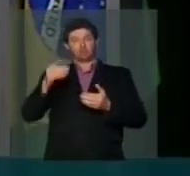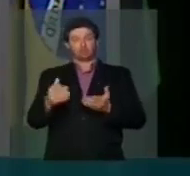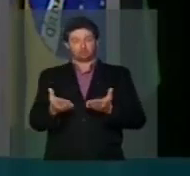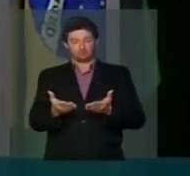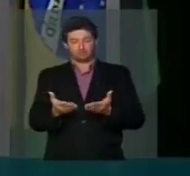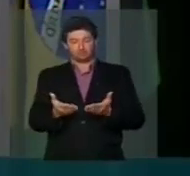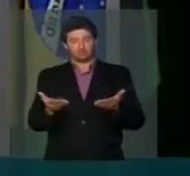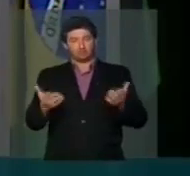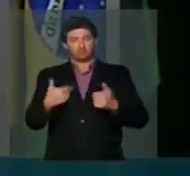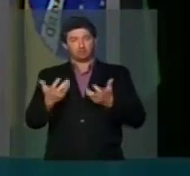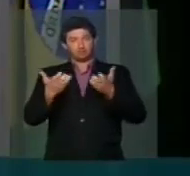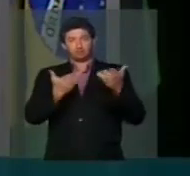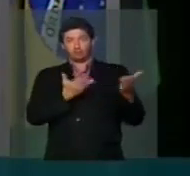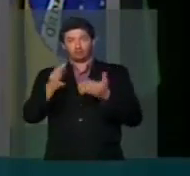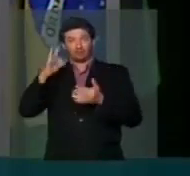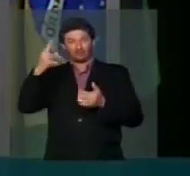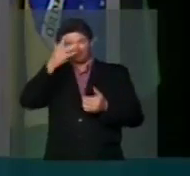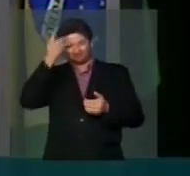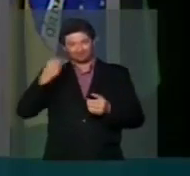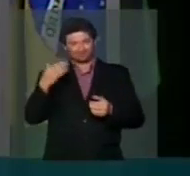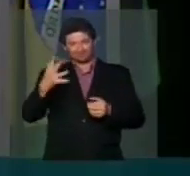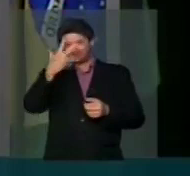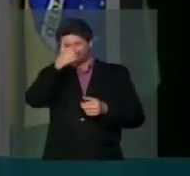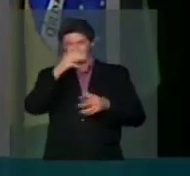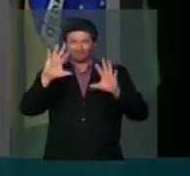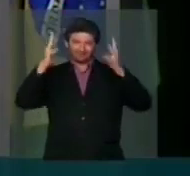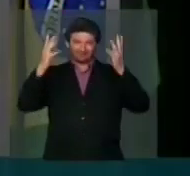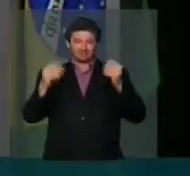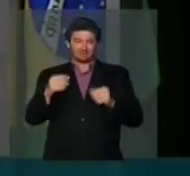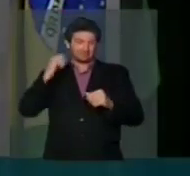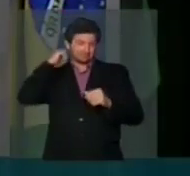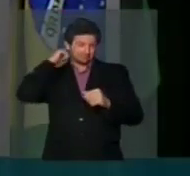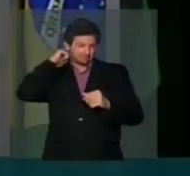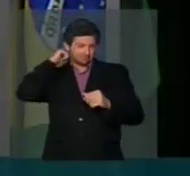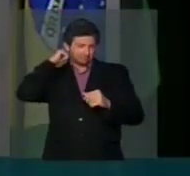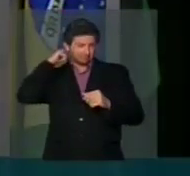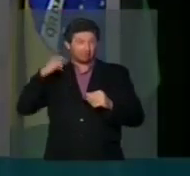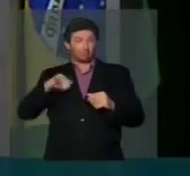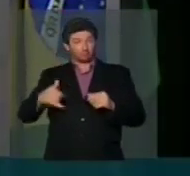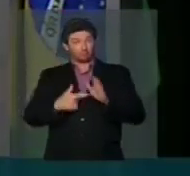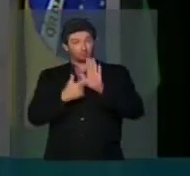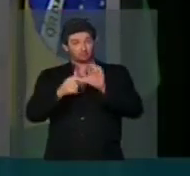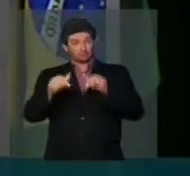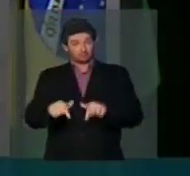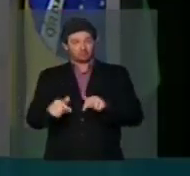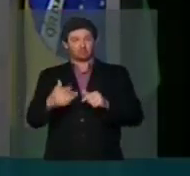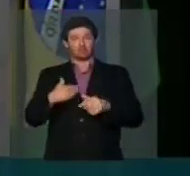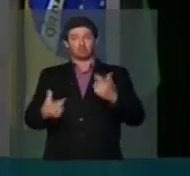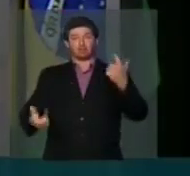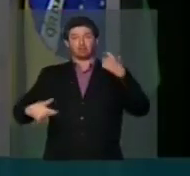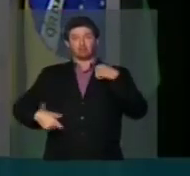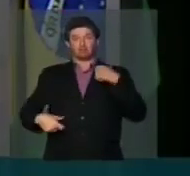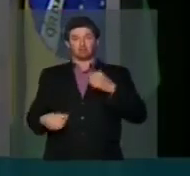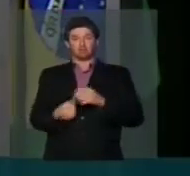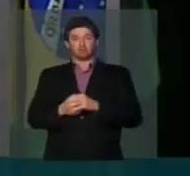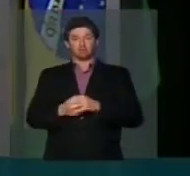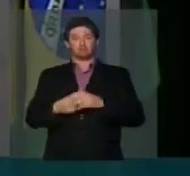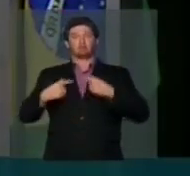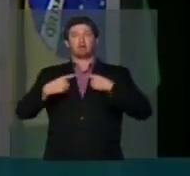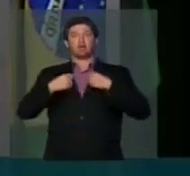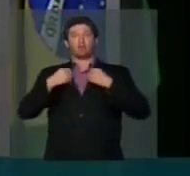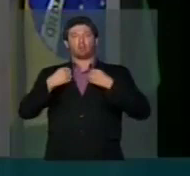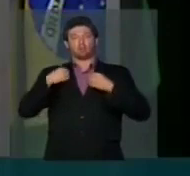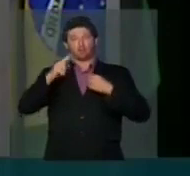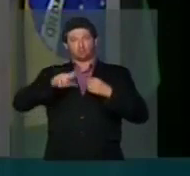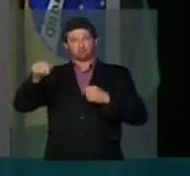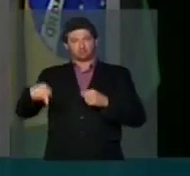E quero que vocês todos possam participar dessa bonita festa. E eu tive a oportunidade de mostrar para vocês aqui na minha posse uma indumentária usada que